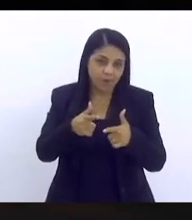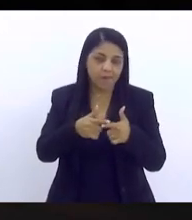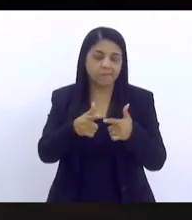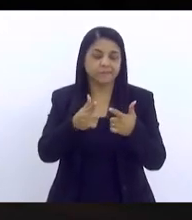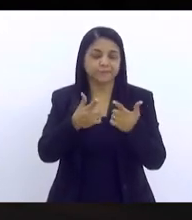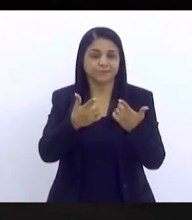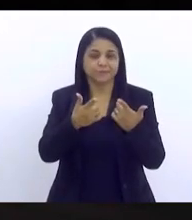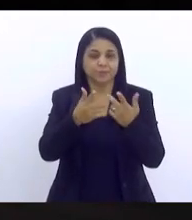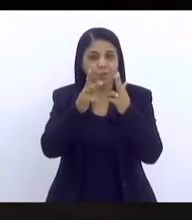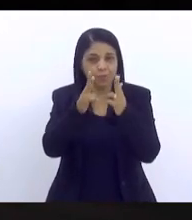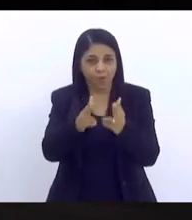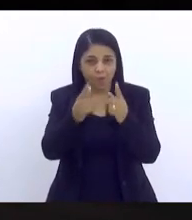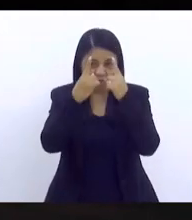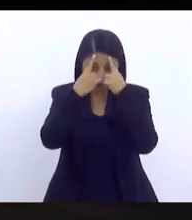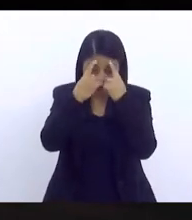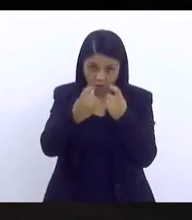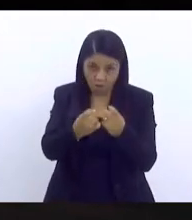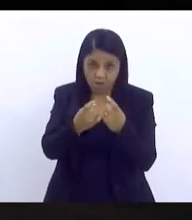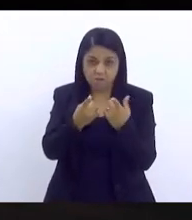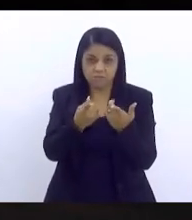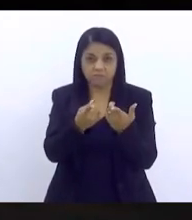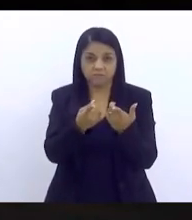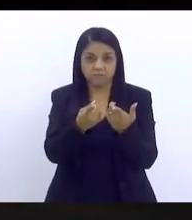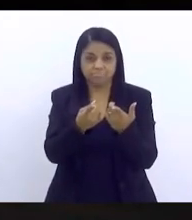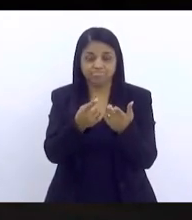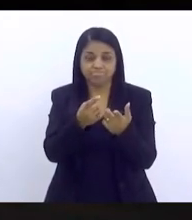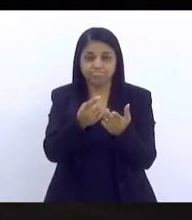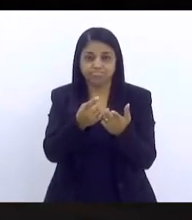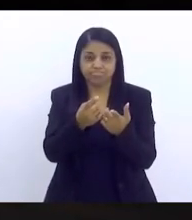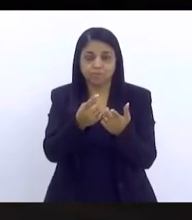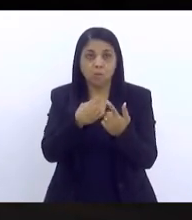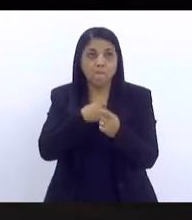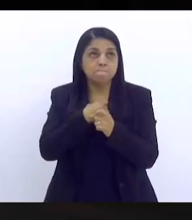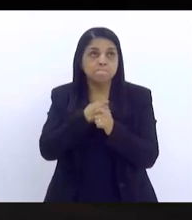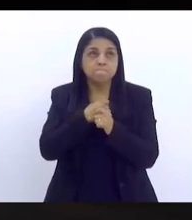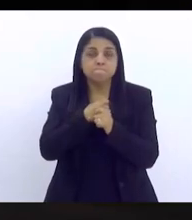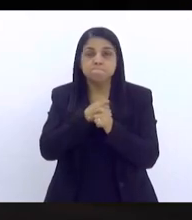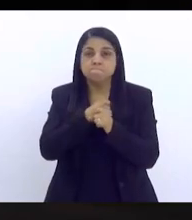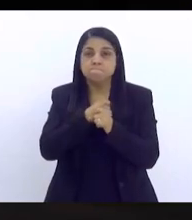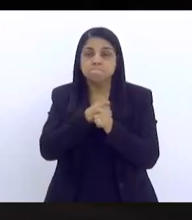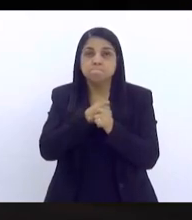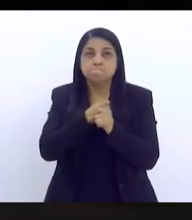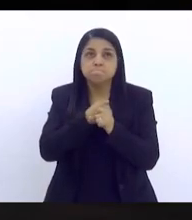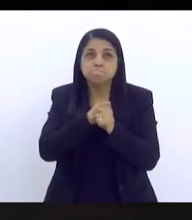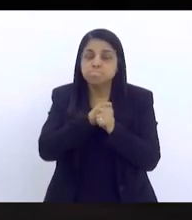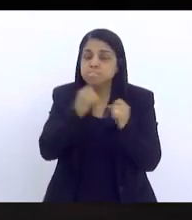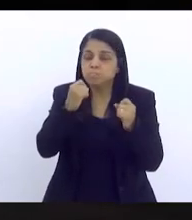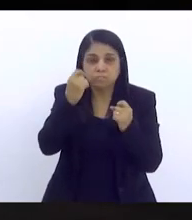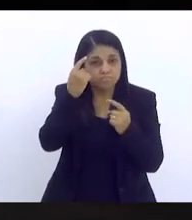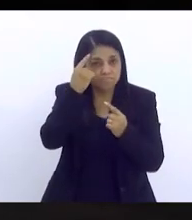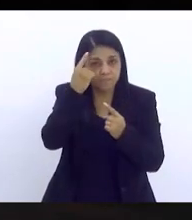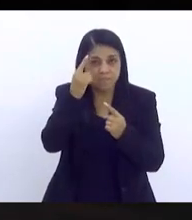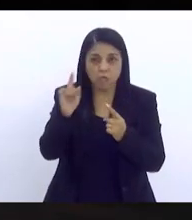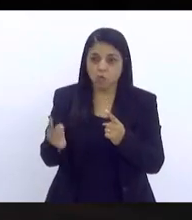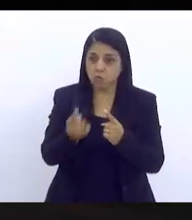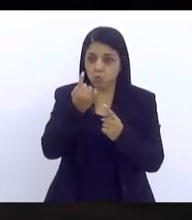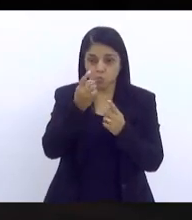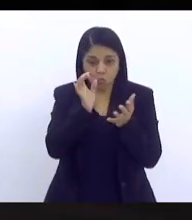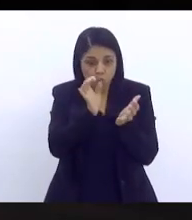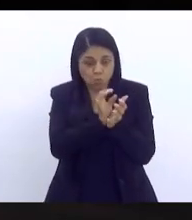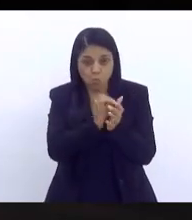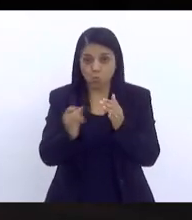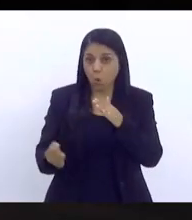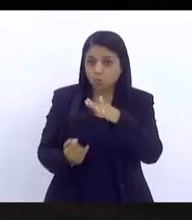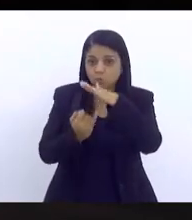é possível de pensar que uma equipe ou que uma única instituição, ou